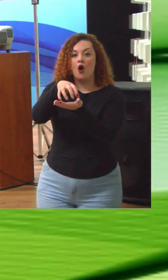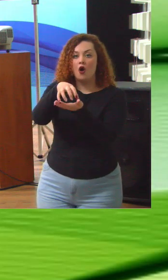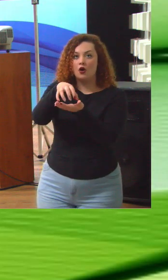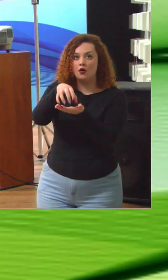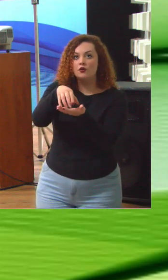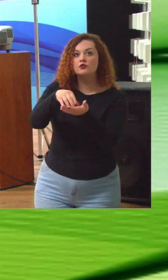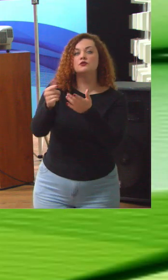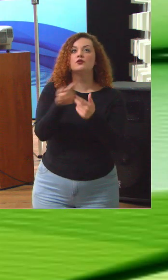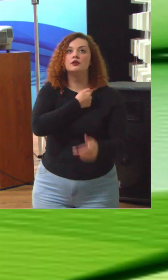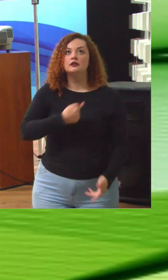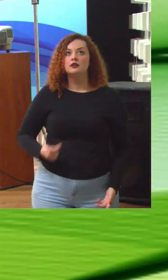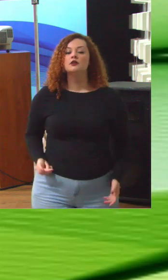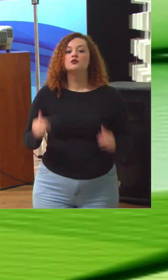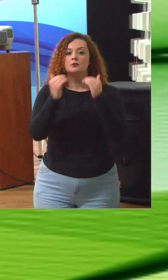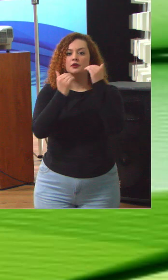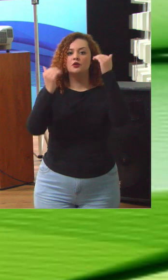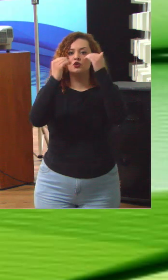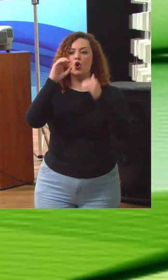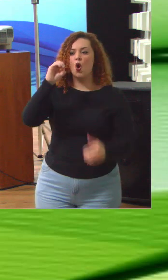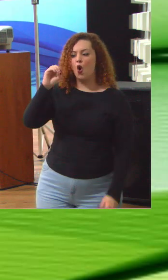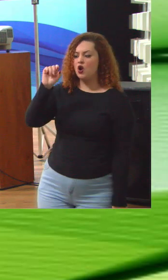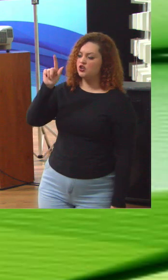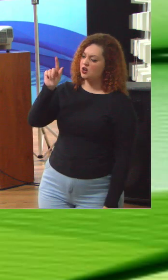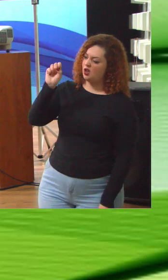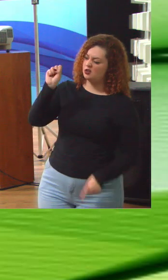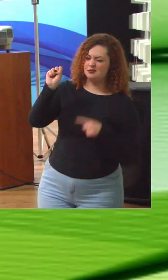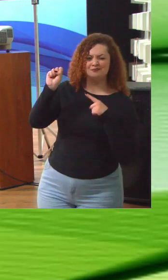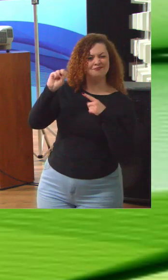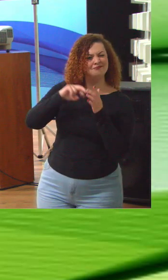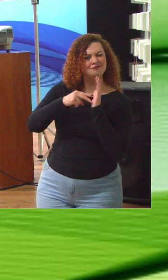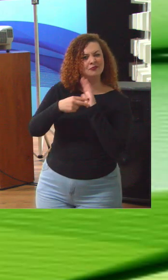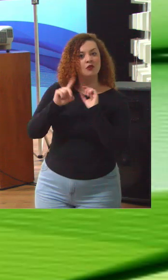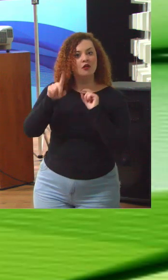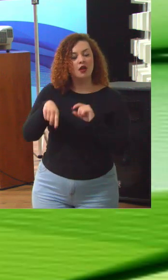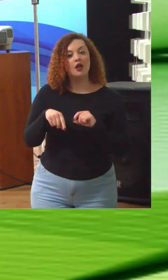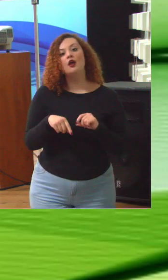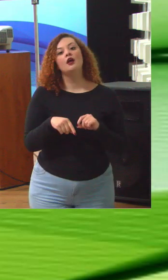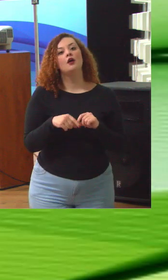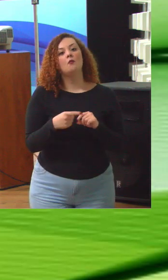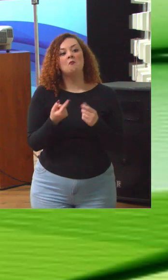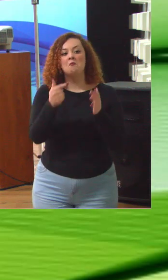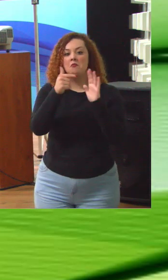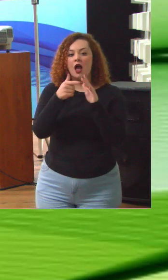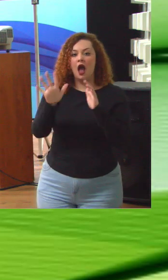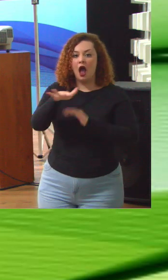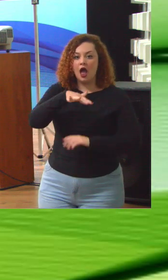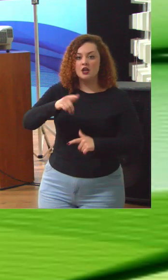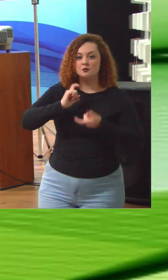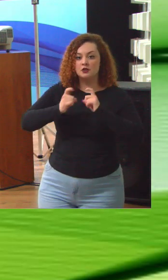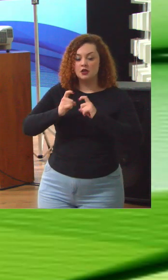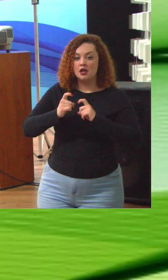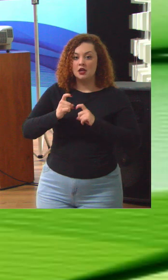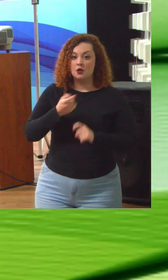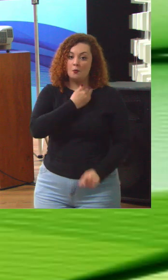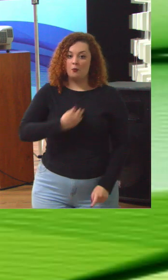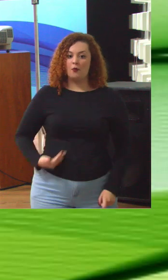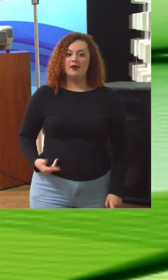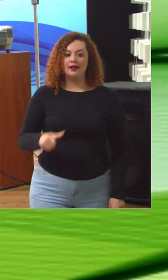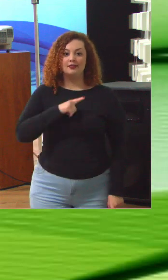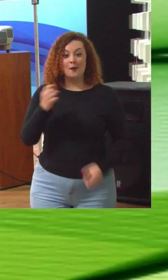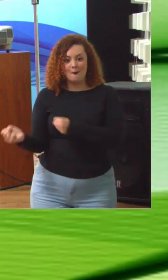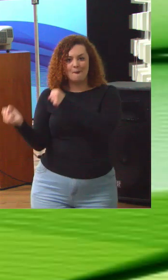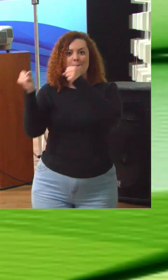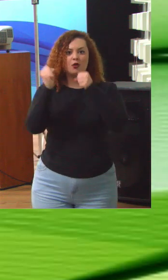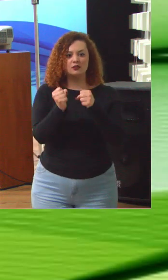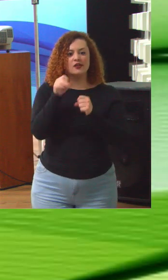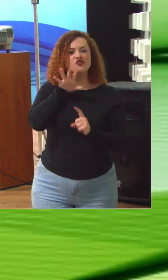OGS. O é um OGS? É um ponto da administração pública que tem o poder da caneta, tem o poder